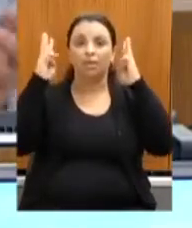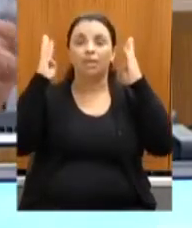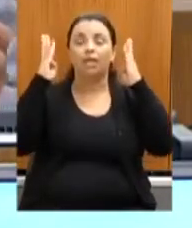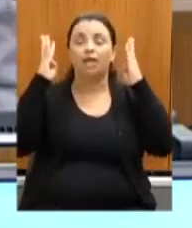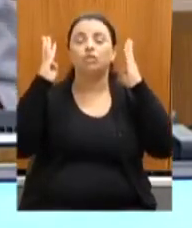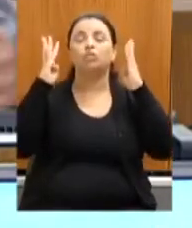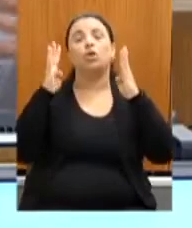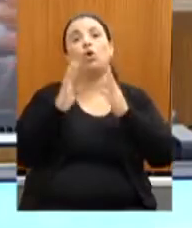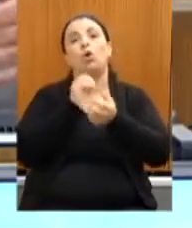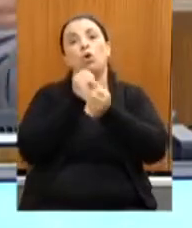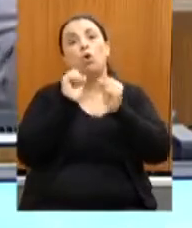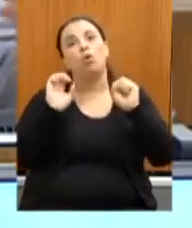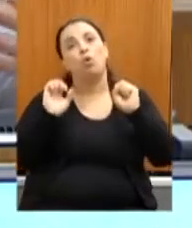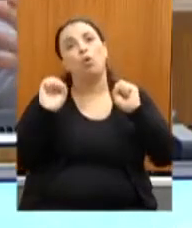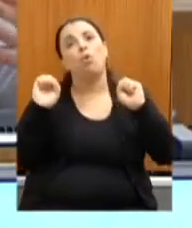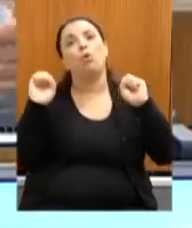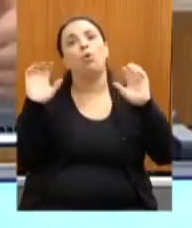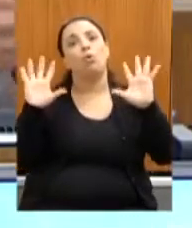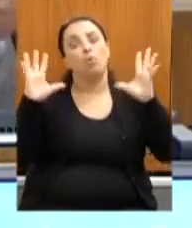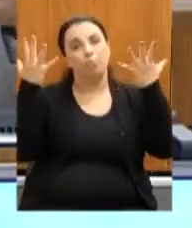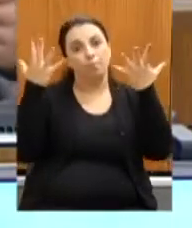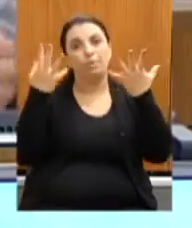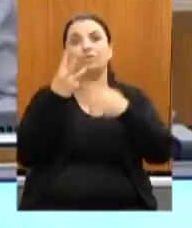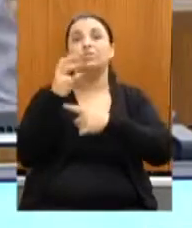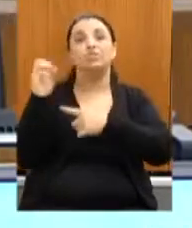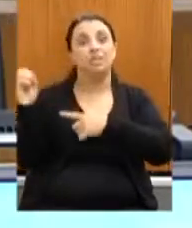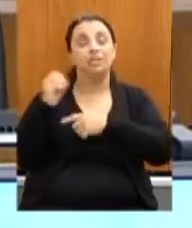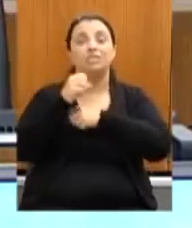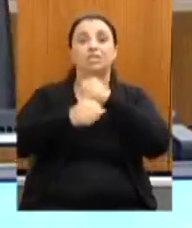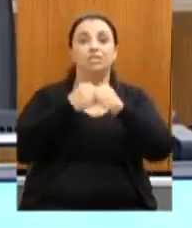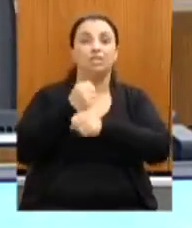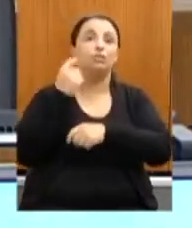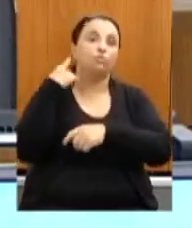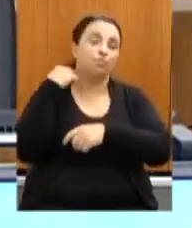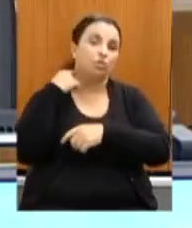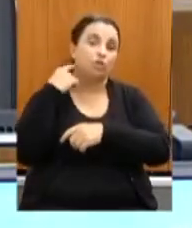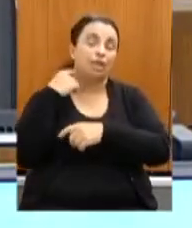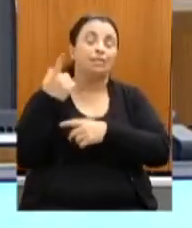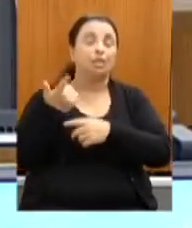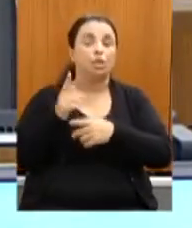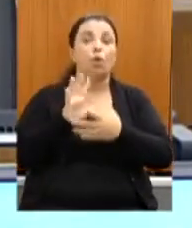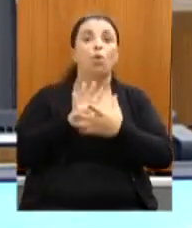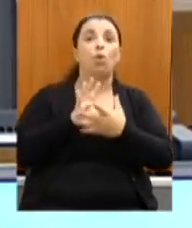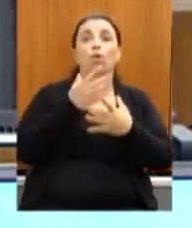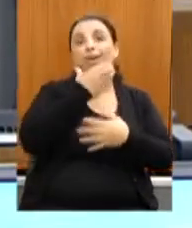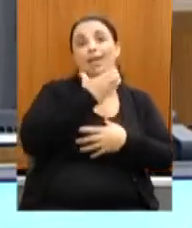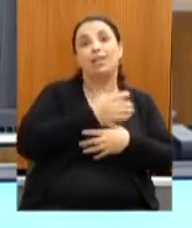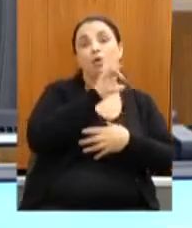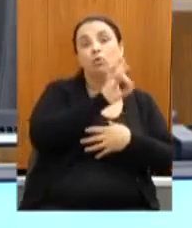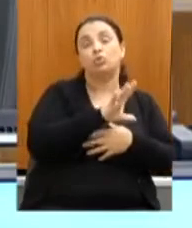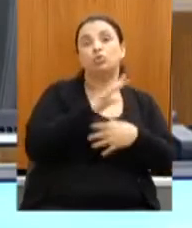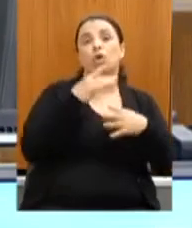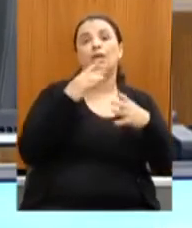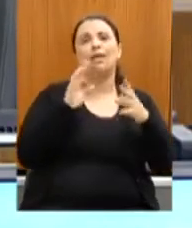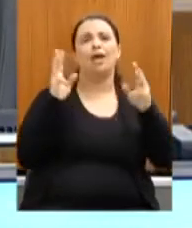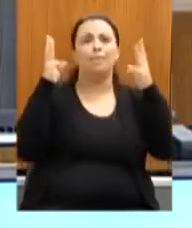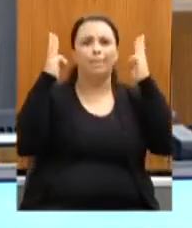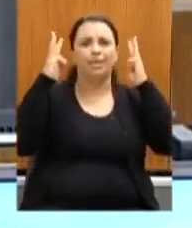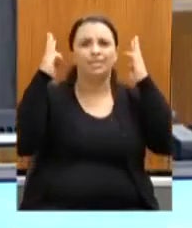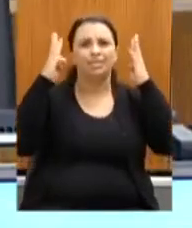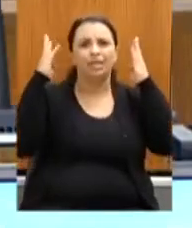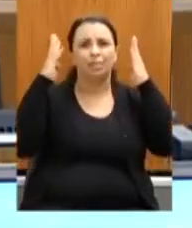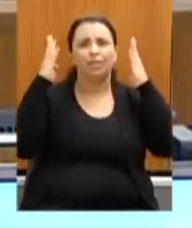descentralizada. Então, esse ano, o Natal não vai ficar localizado somente na Praça da Liberdade, para evitar, obviamente,